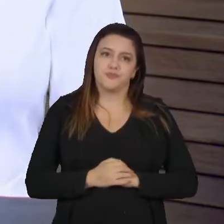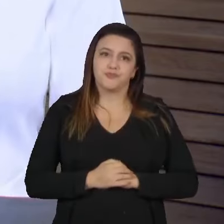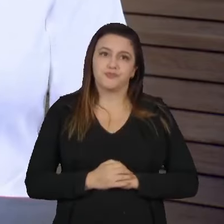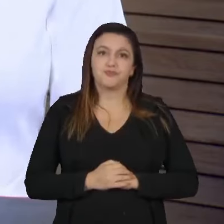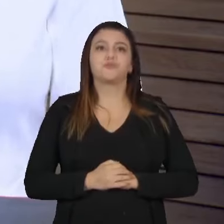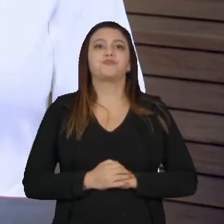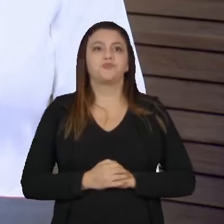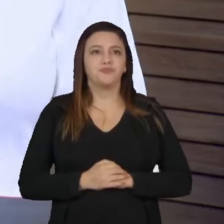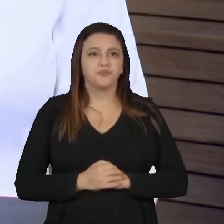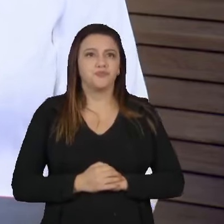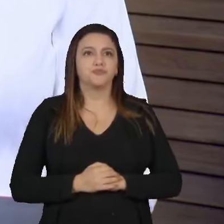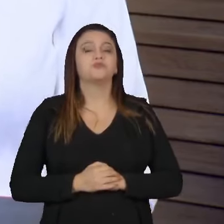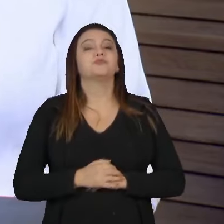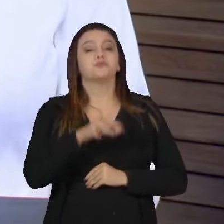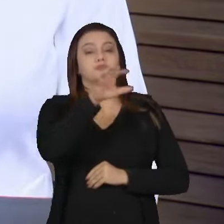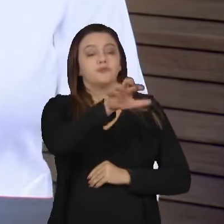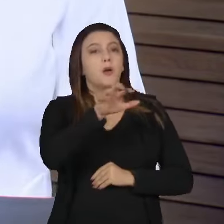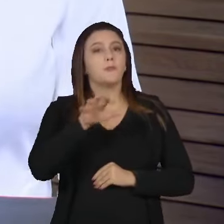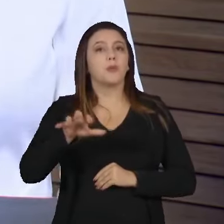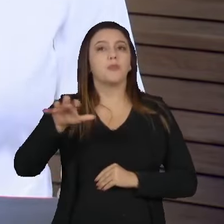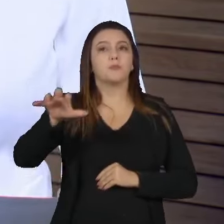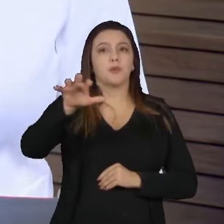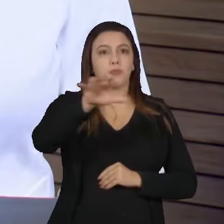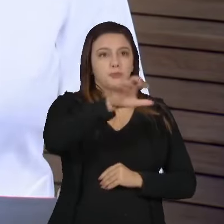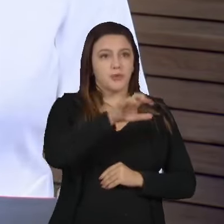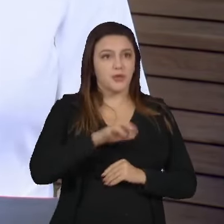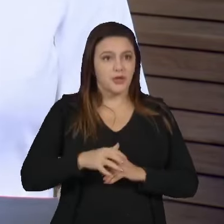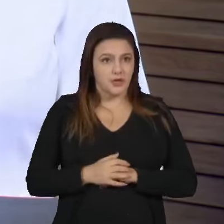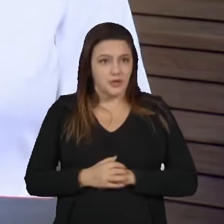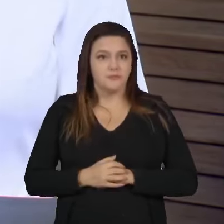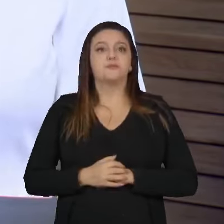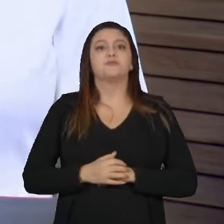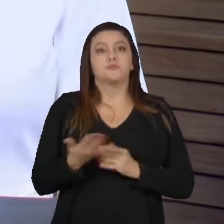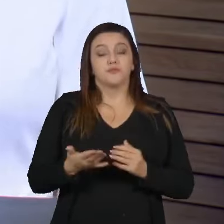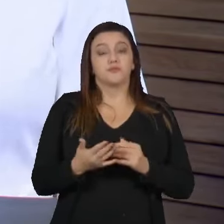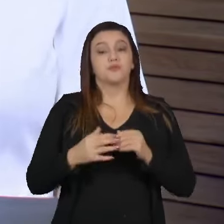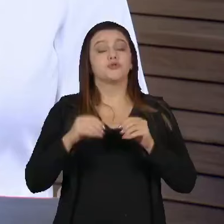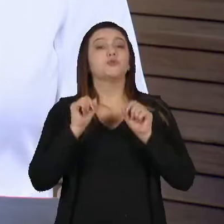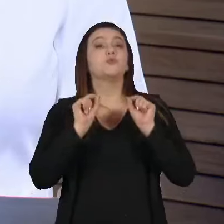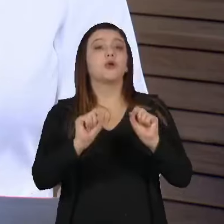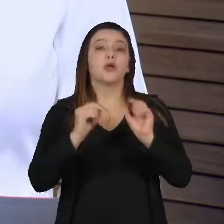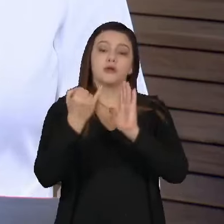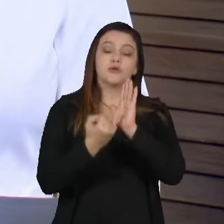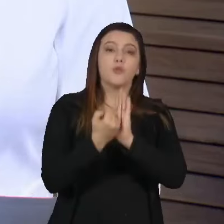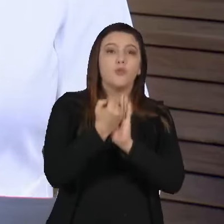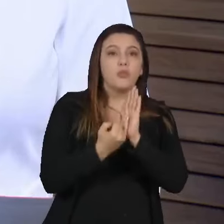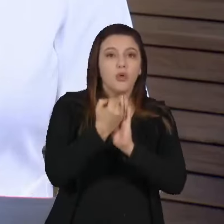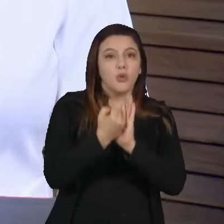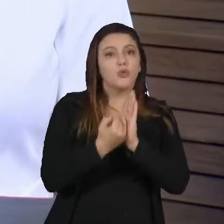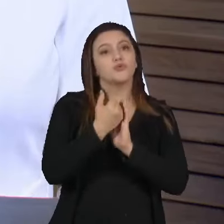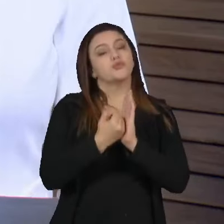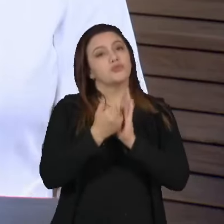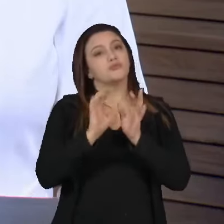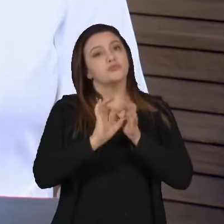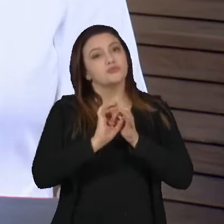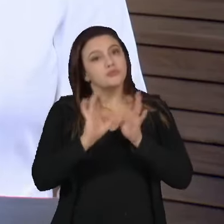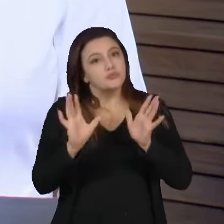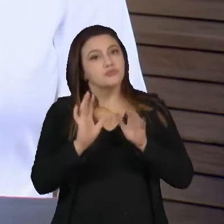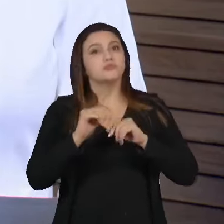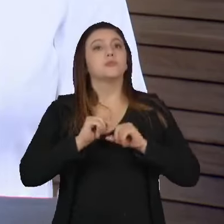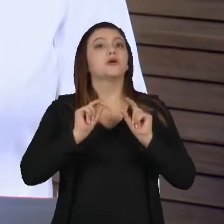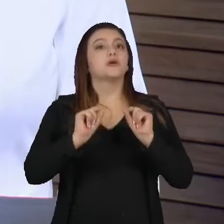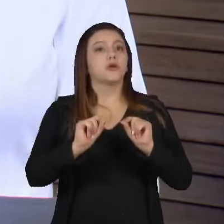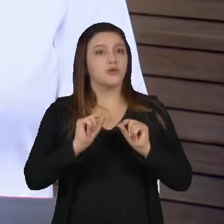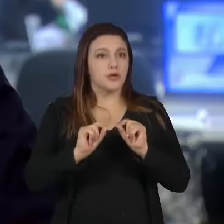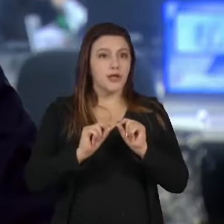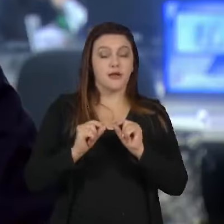Liberar setores produtivos de impostos para gerar mais empregos e outras contrapartidas sociais nem sempre é